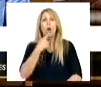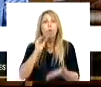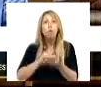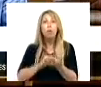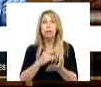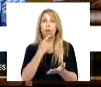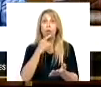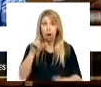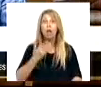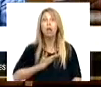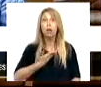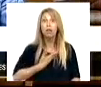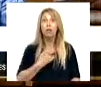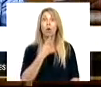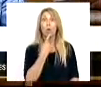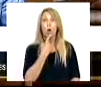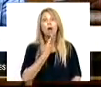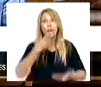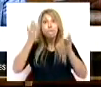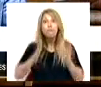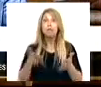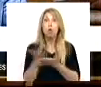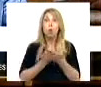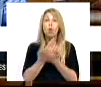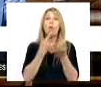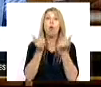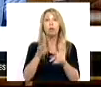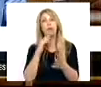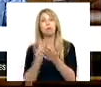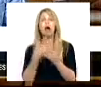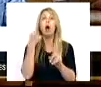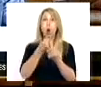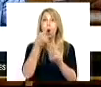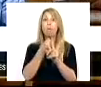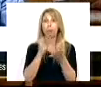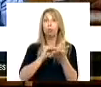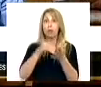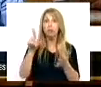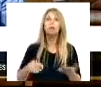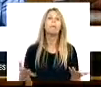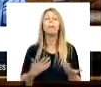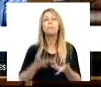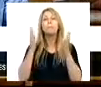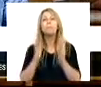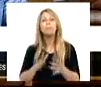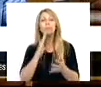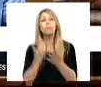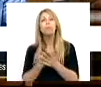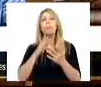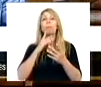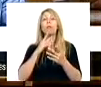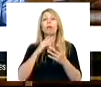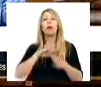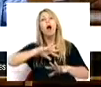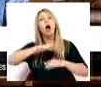aliás é imperioso renegociar também para combater a pobreza. Mas para isso é necessário construir uma alternativa que coloque